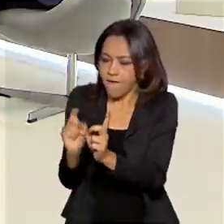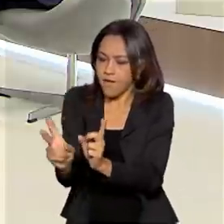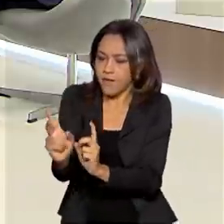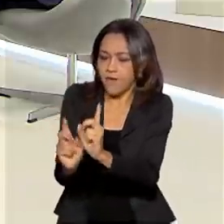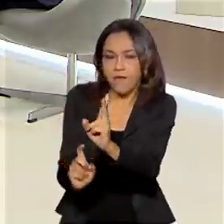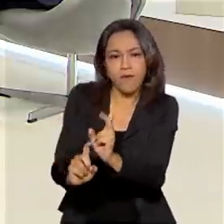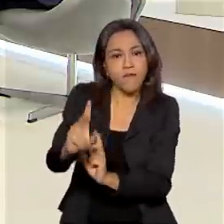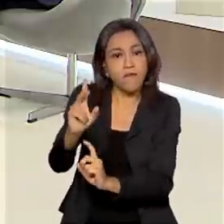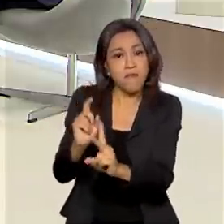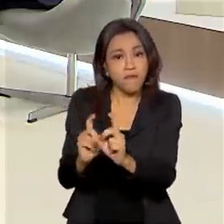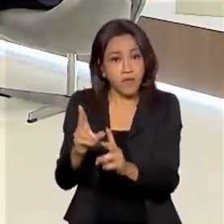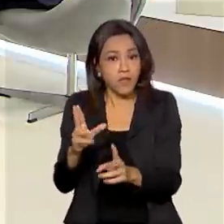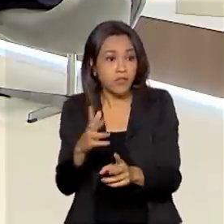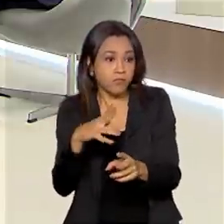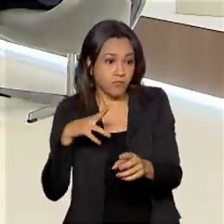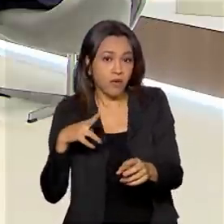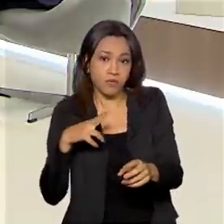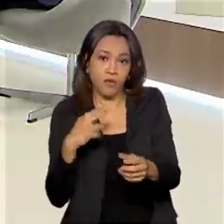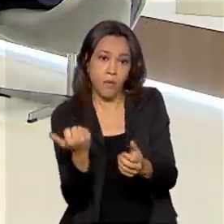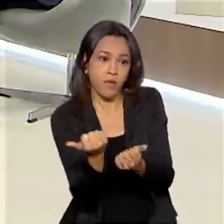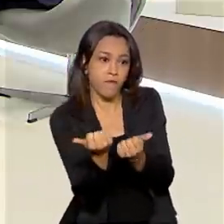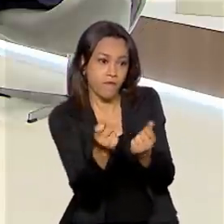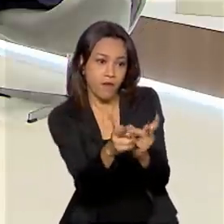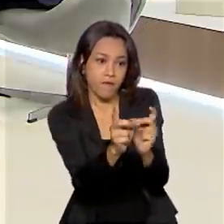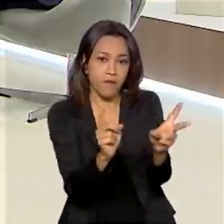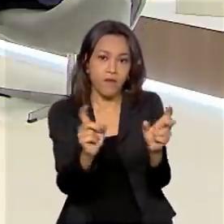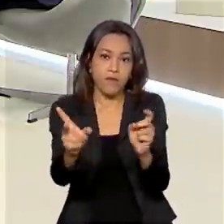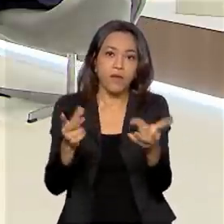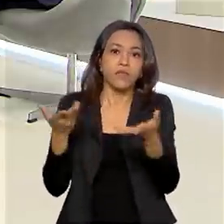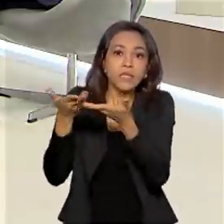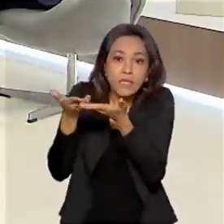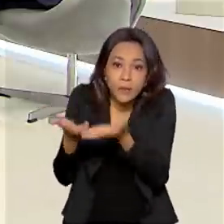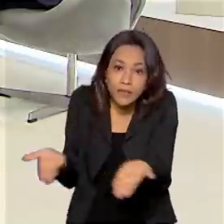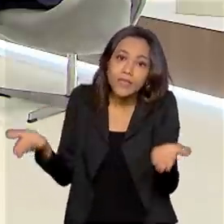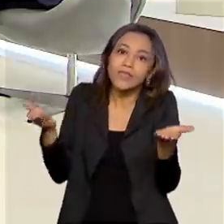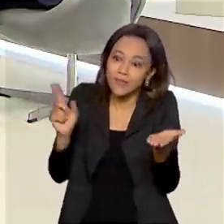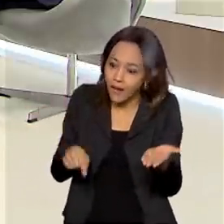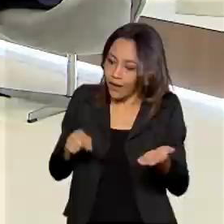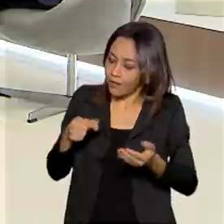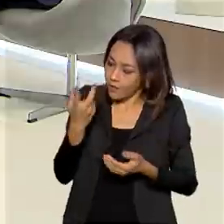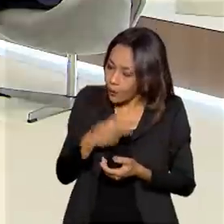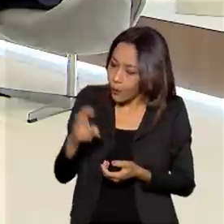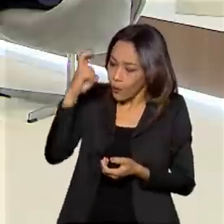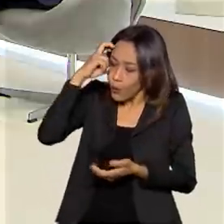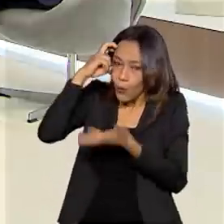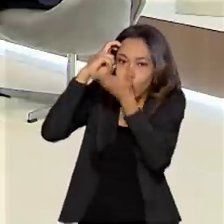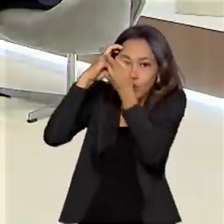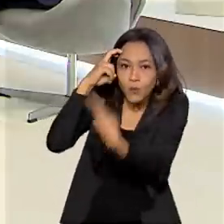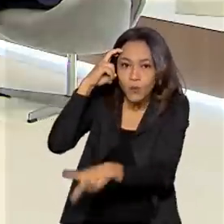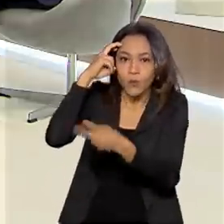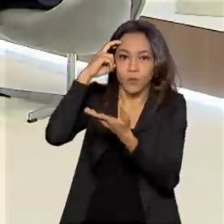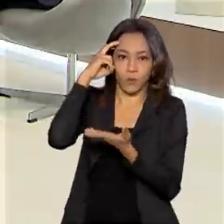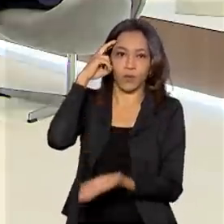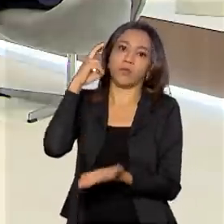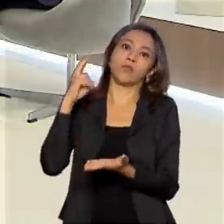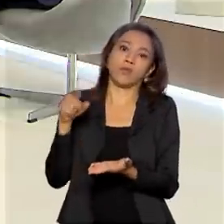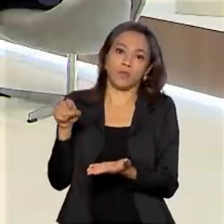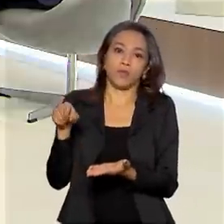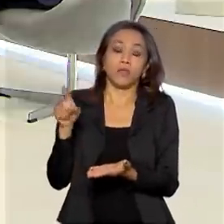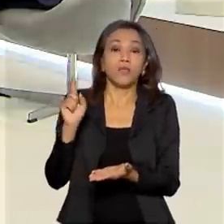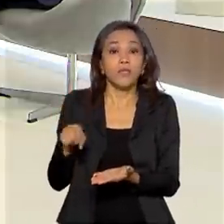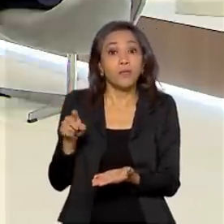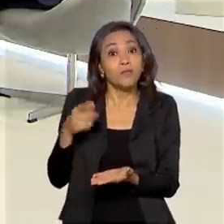suas obras para a iniciativa privada. Então, um bem cultural, da sua gênese e por muitos anos, ele passa